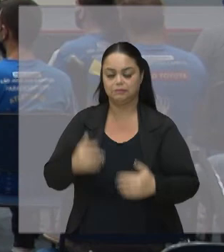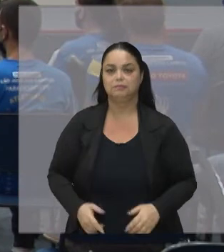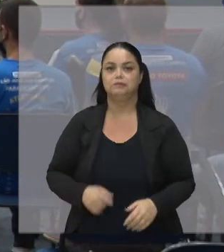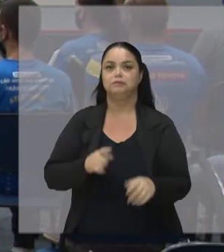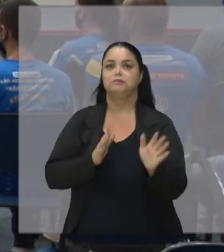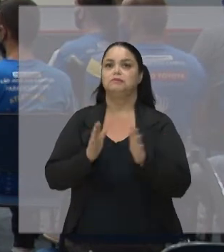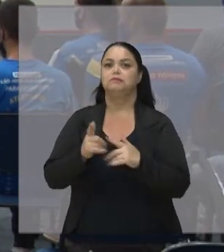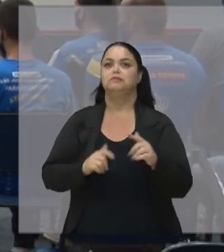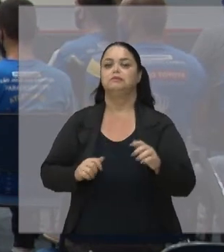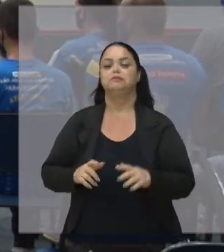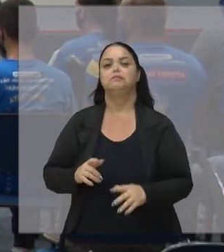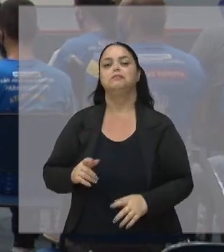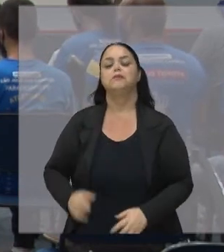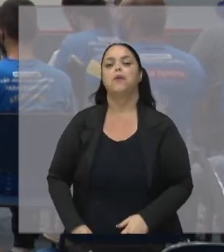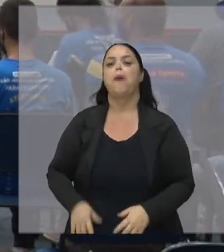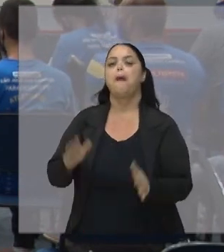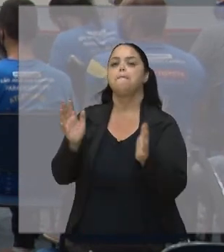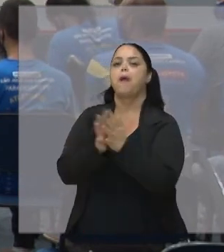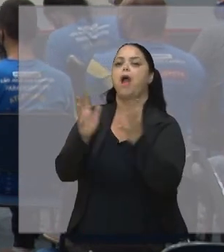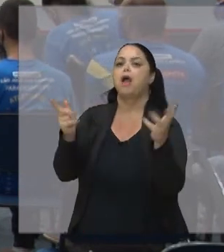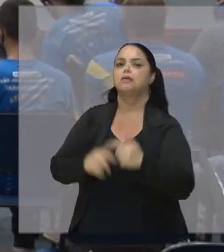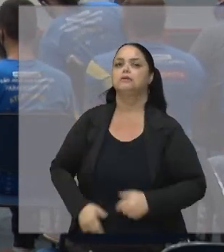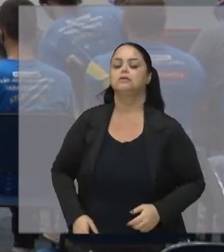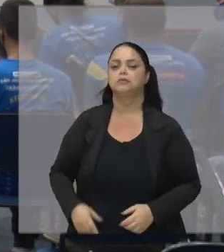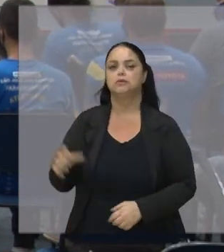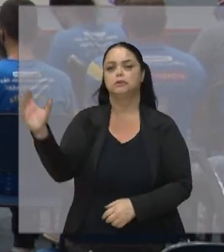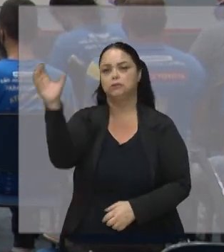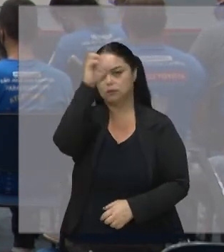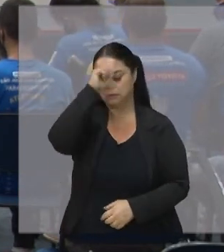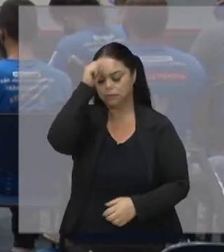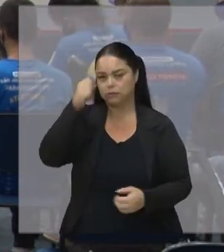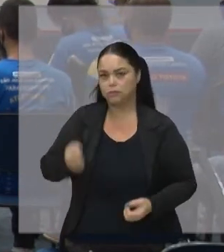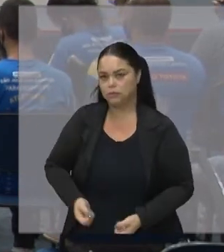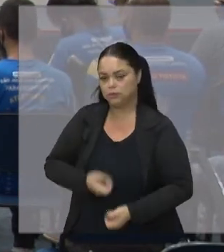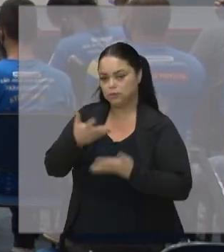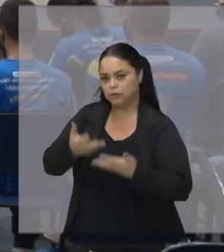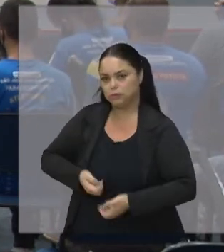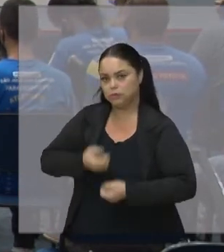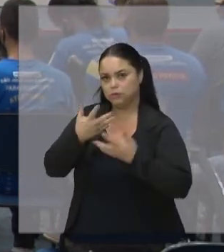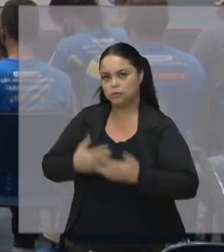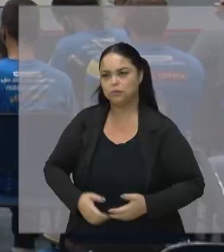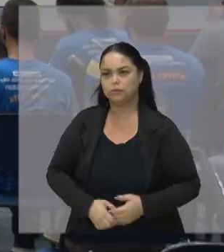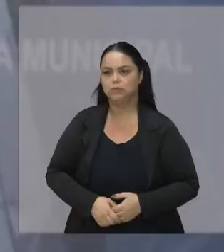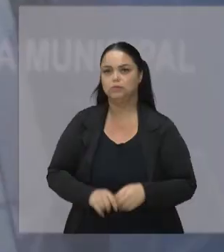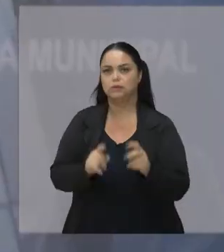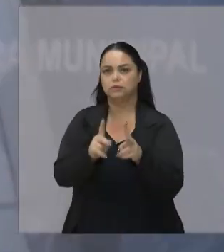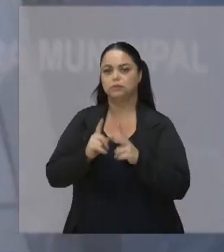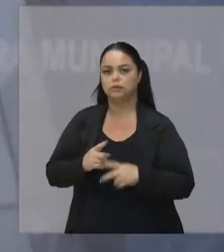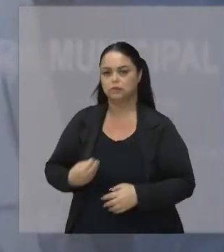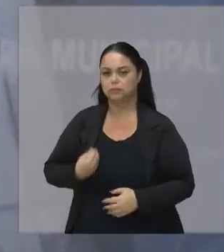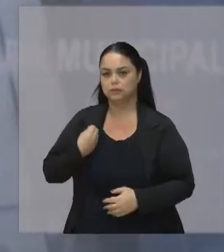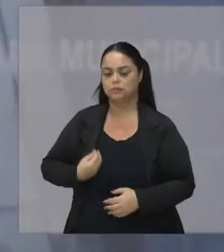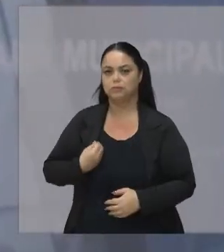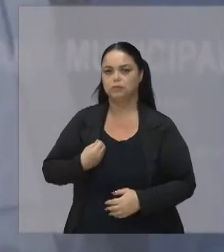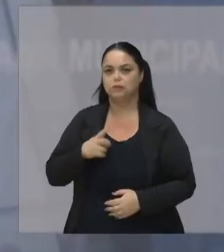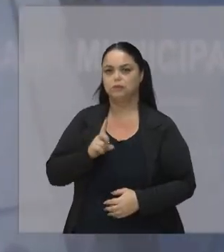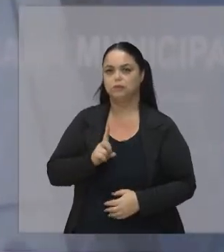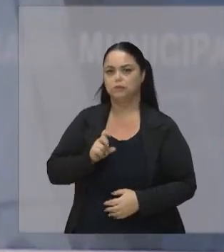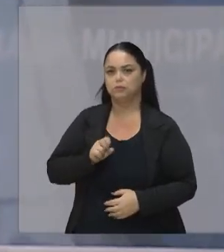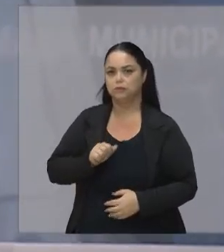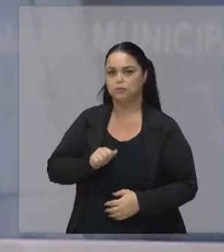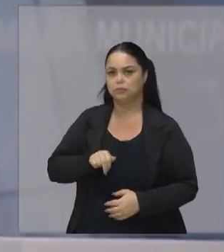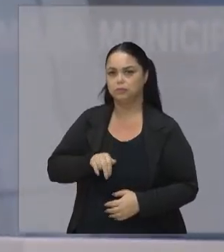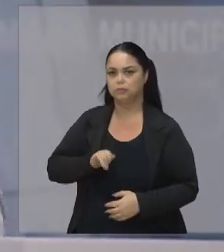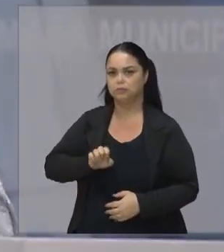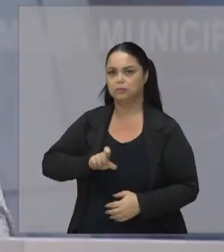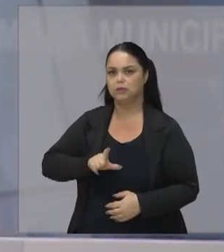Tão precioso De aprendizado De inspiração De reconhecer Na vida do Daniel Nas nossas vidas O